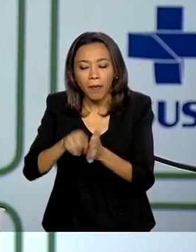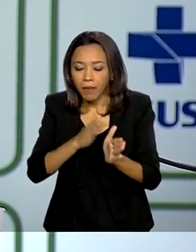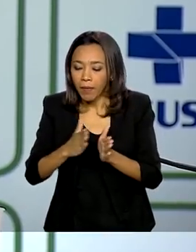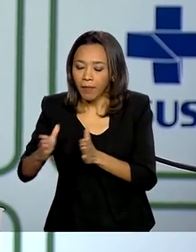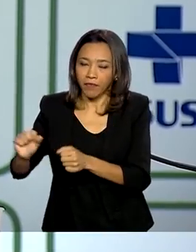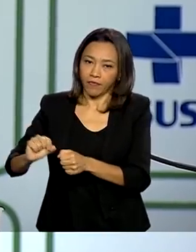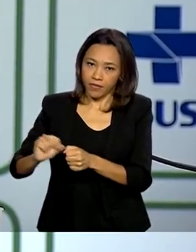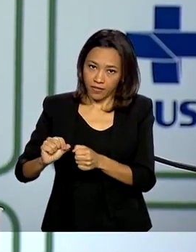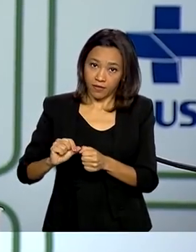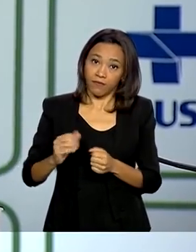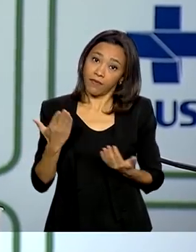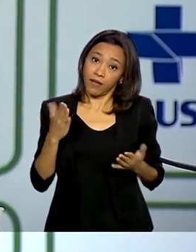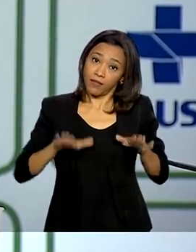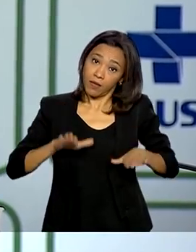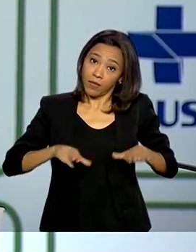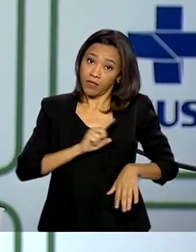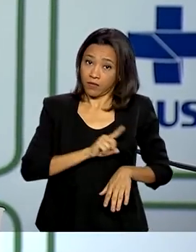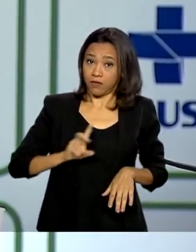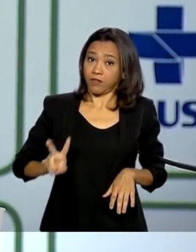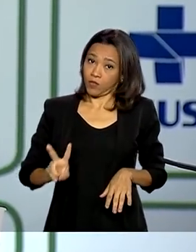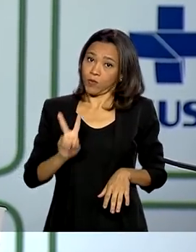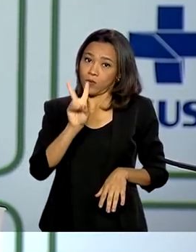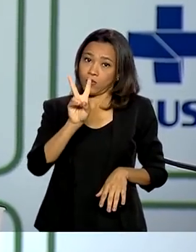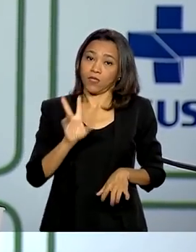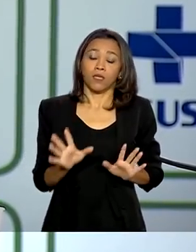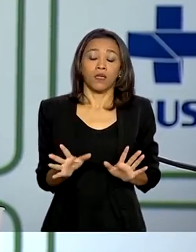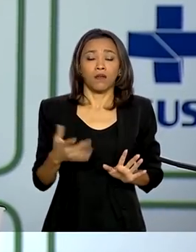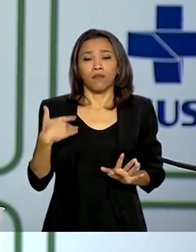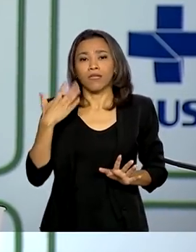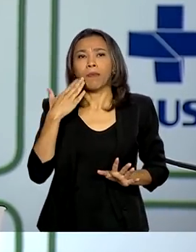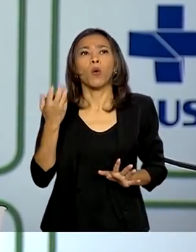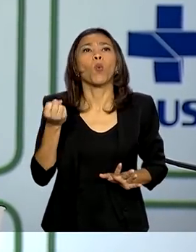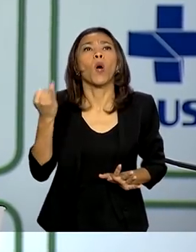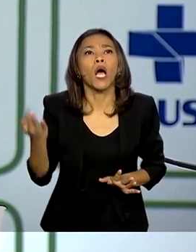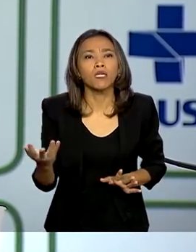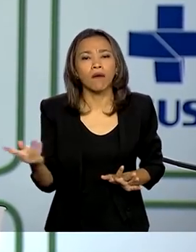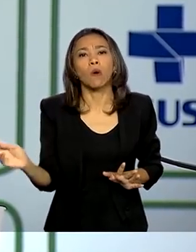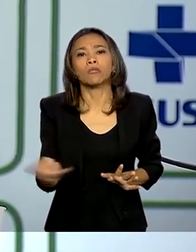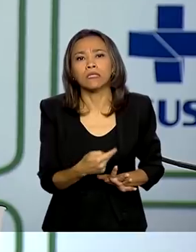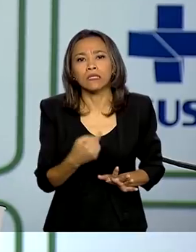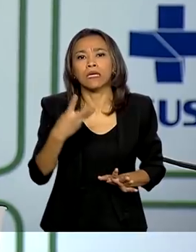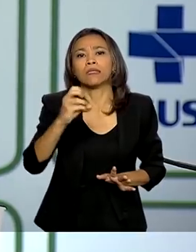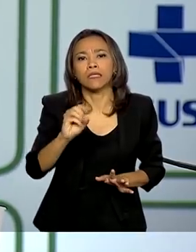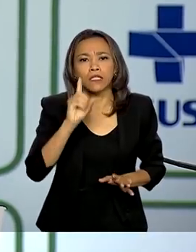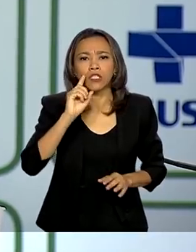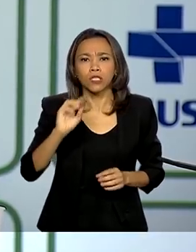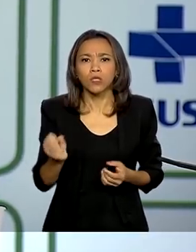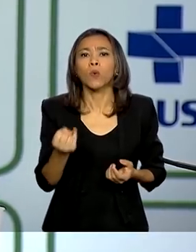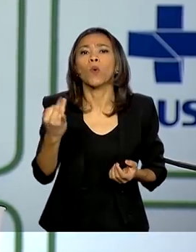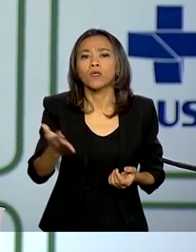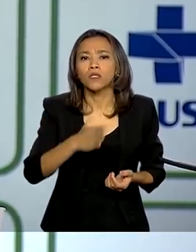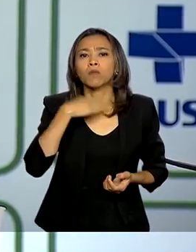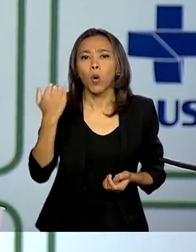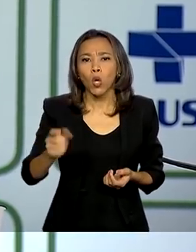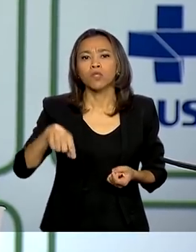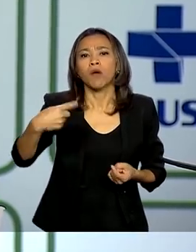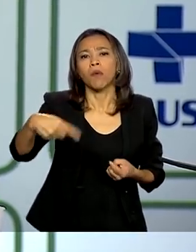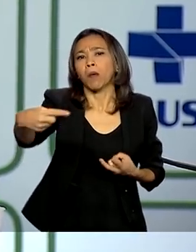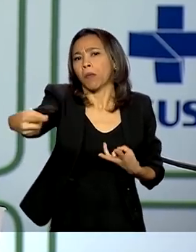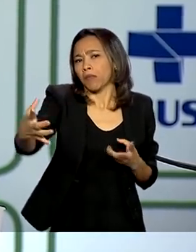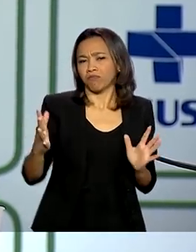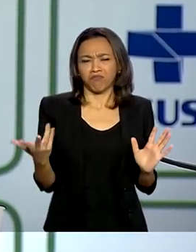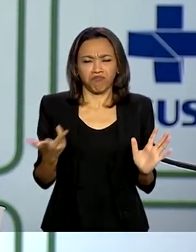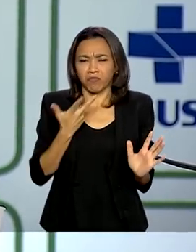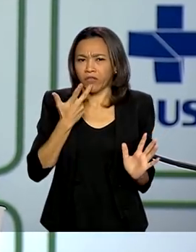Agora, não vamos fazer previsão de quantos casos nós teremos em 30 dias, nem quantos óbitos nós teremos em 30 dias.